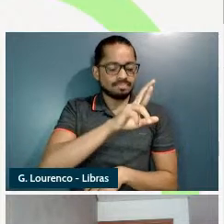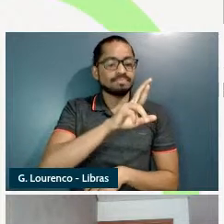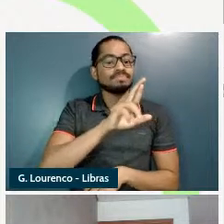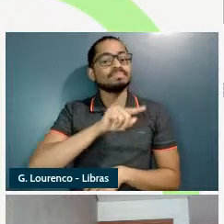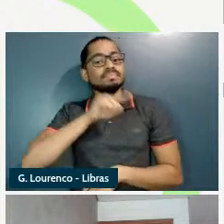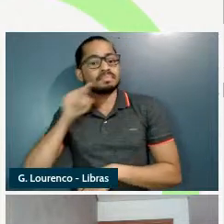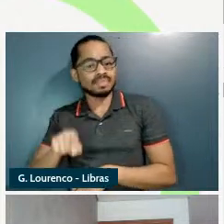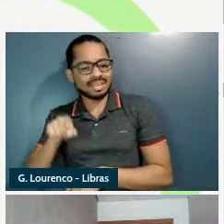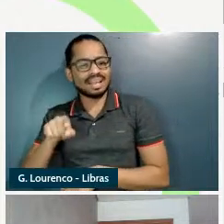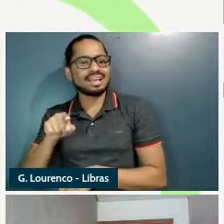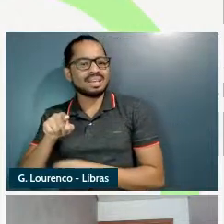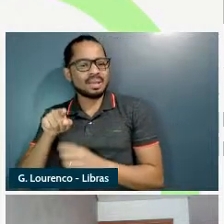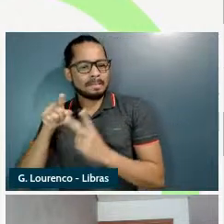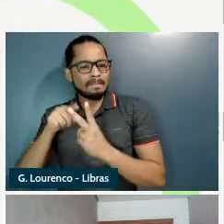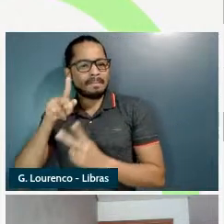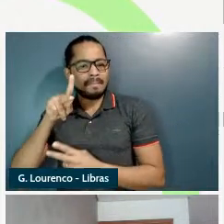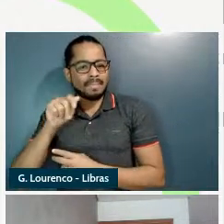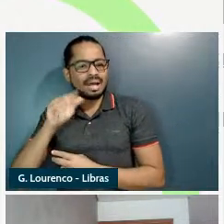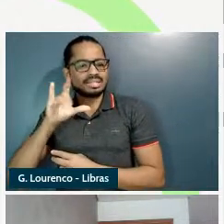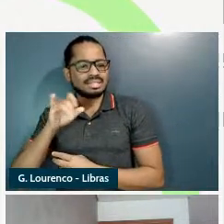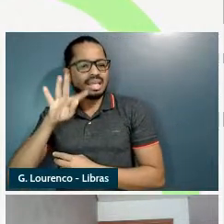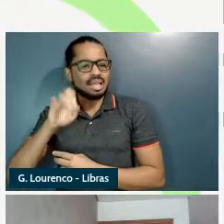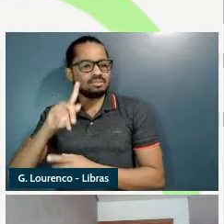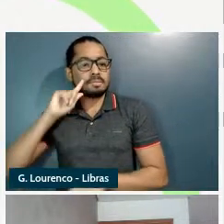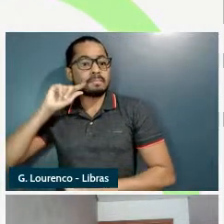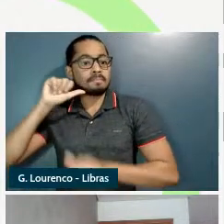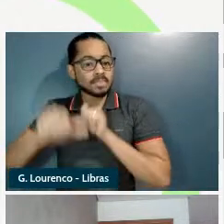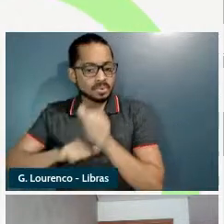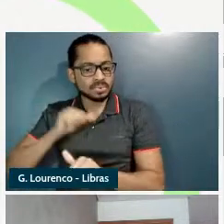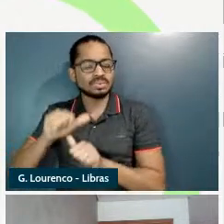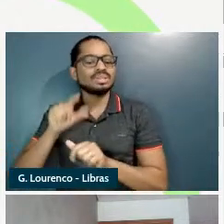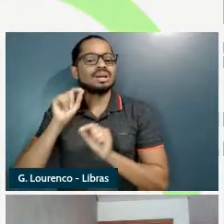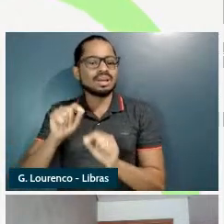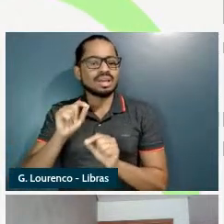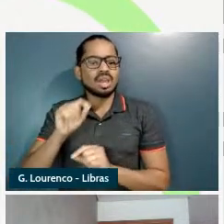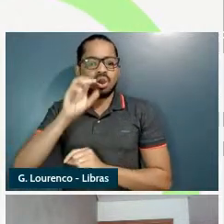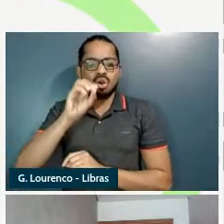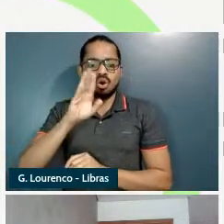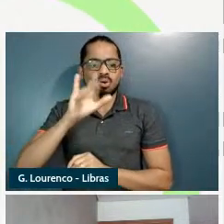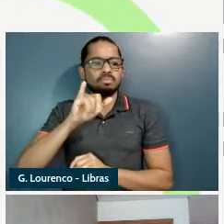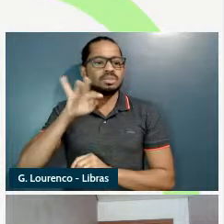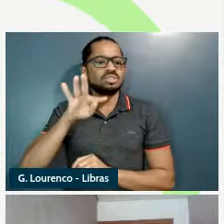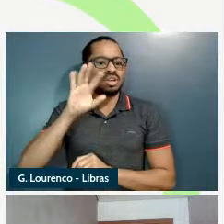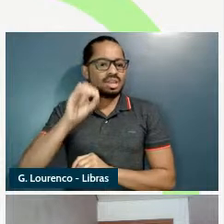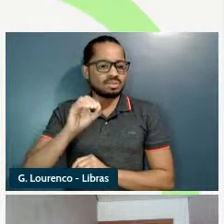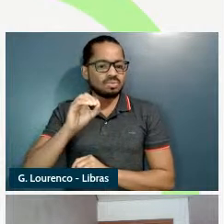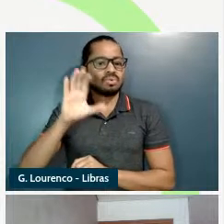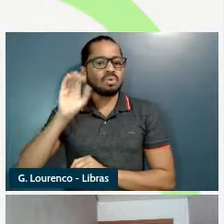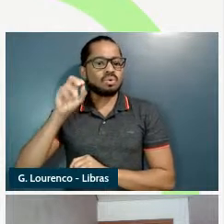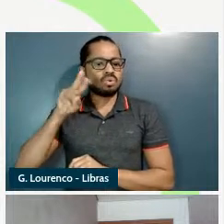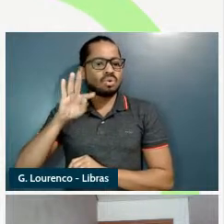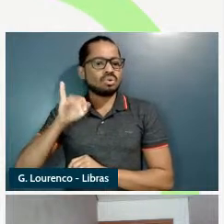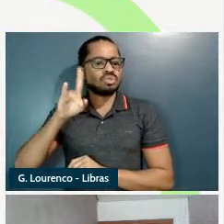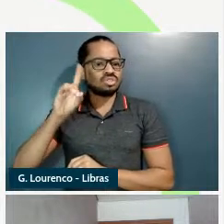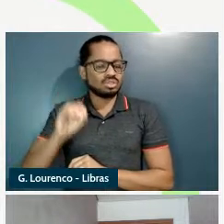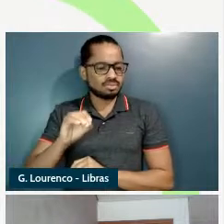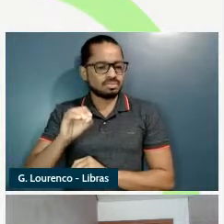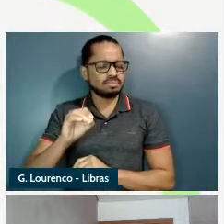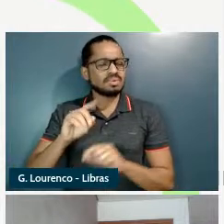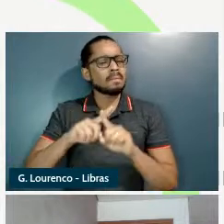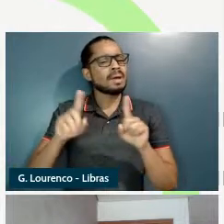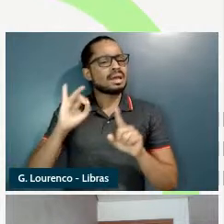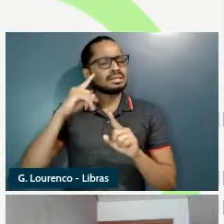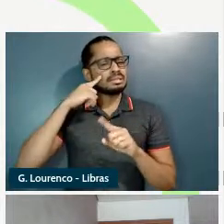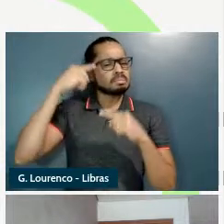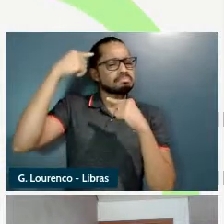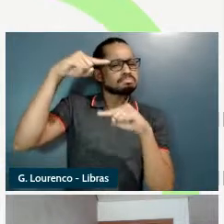mas se eu proponho duas estruturas argumentais distintas para o verbo isso a princípio quer dizer que